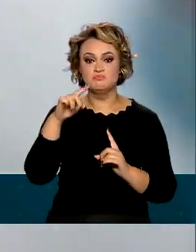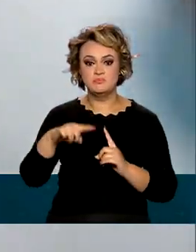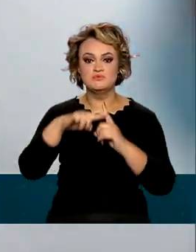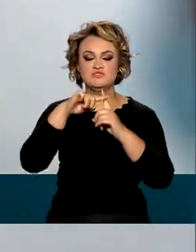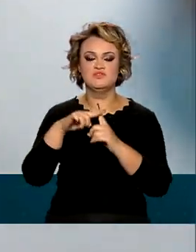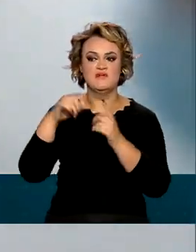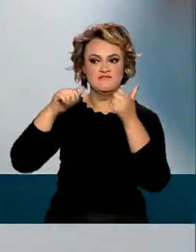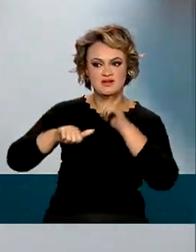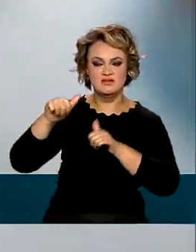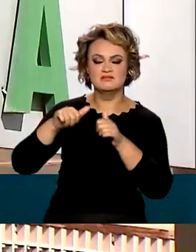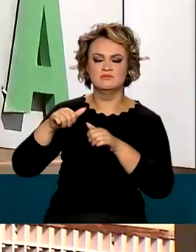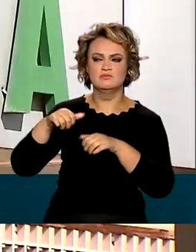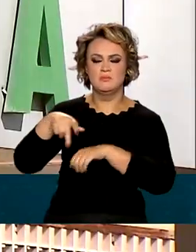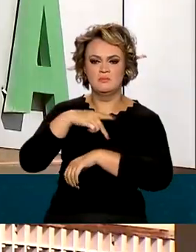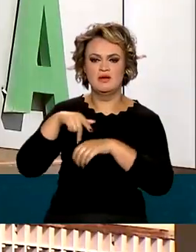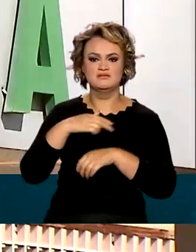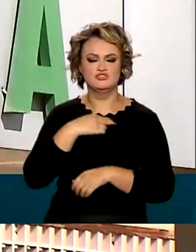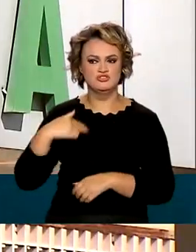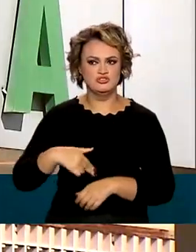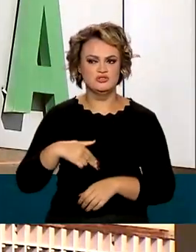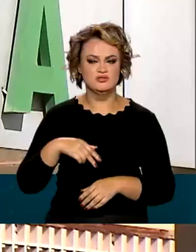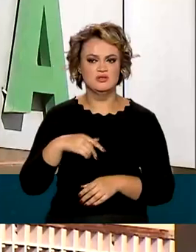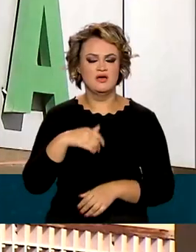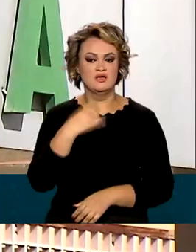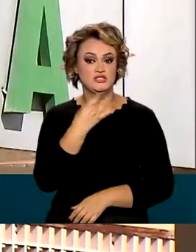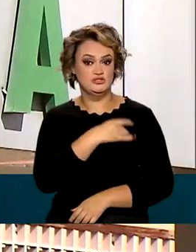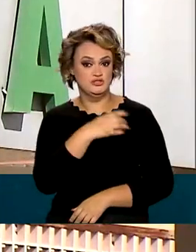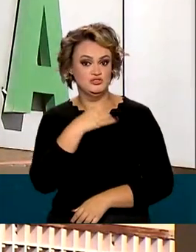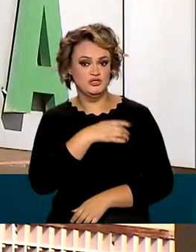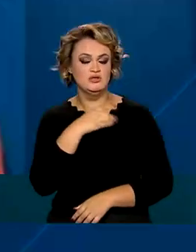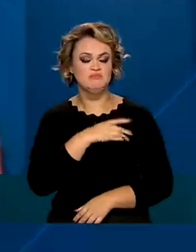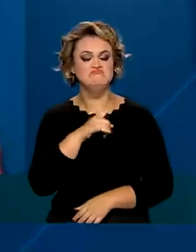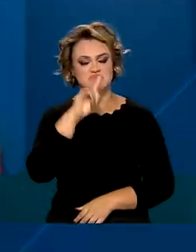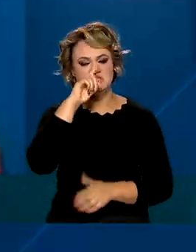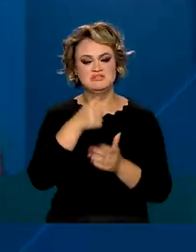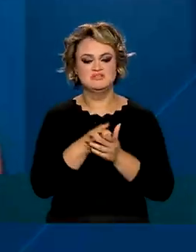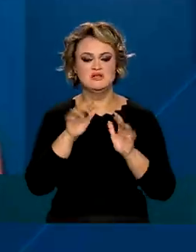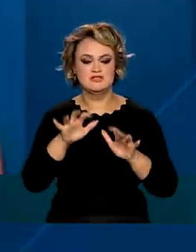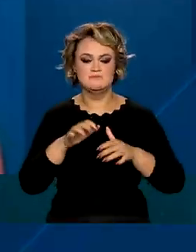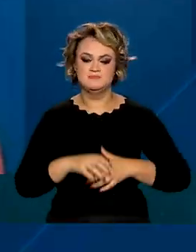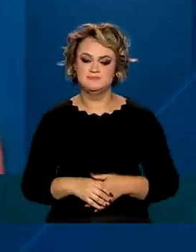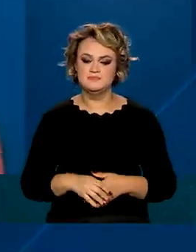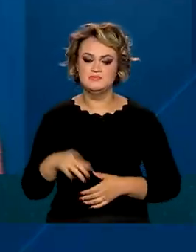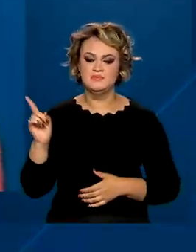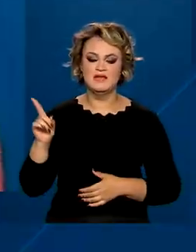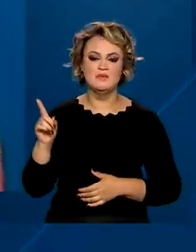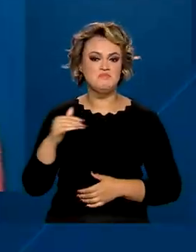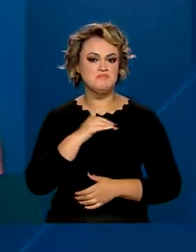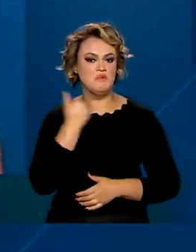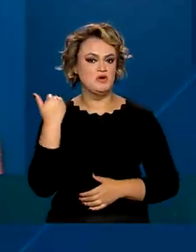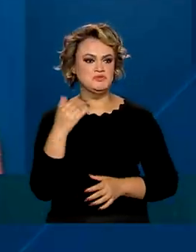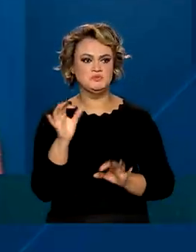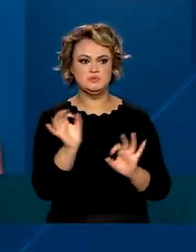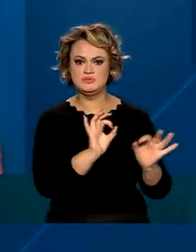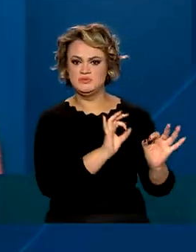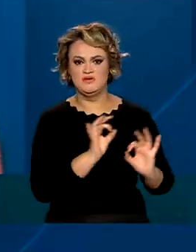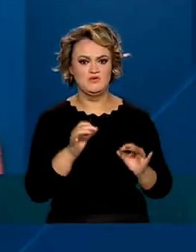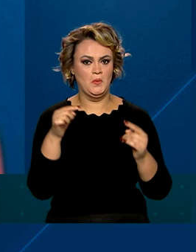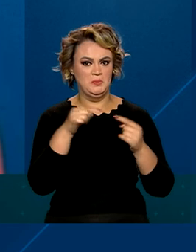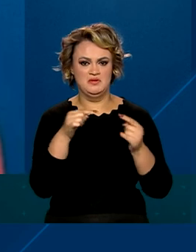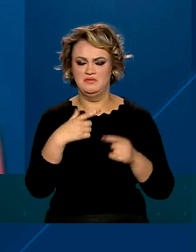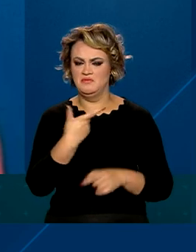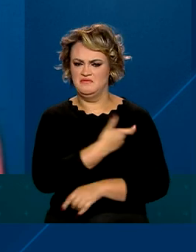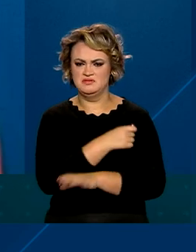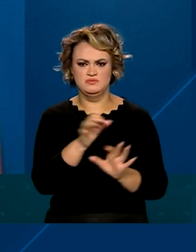na China e no Chile embasaram a decisão da agência reguladora. Nenhum óbito foi relacionado à vacina